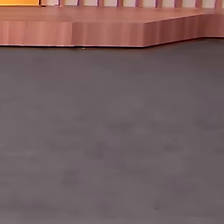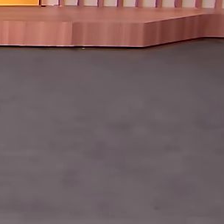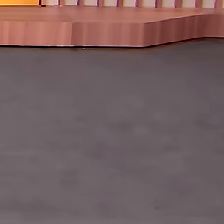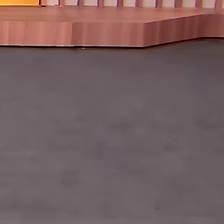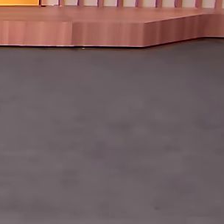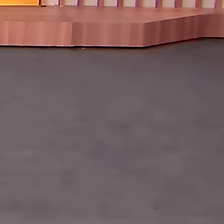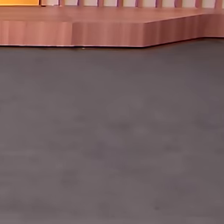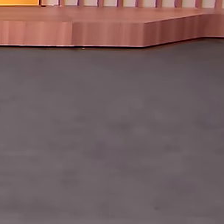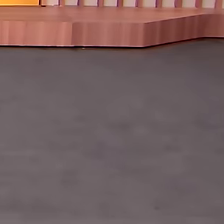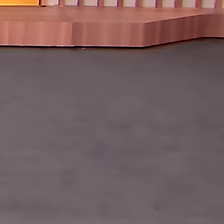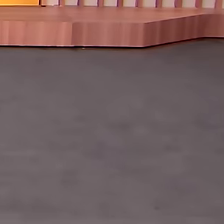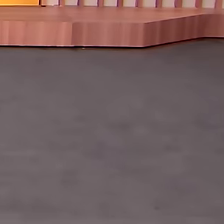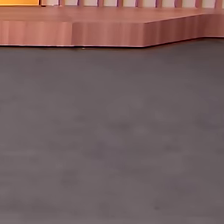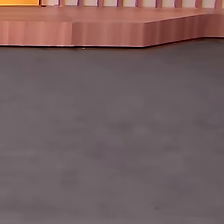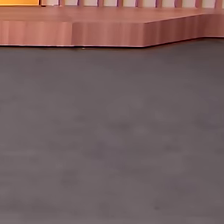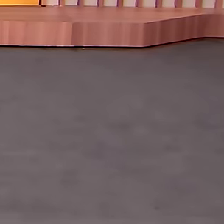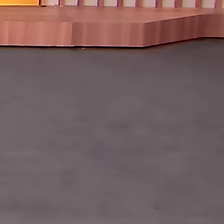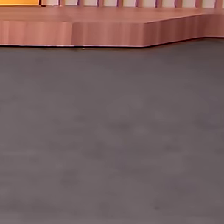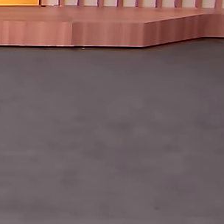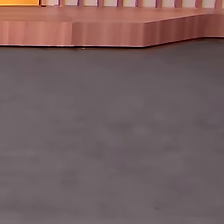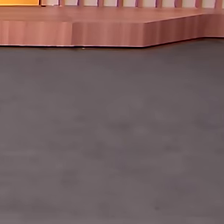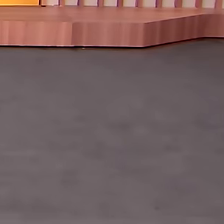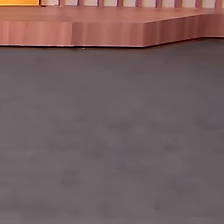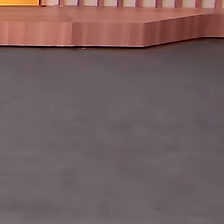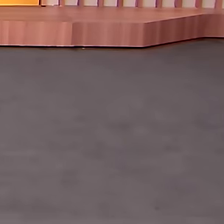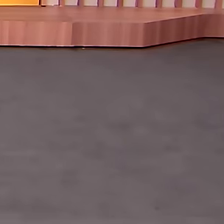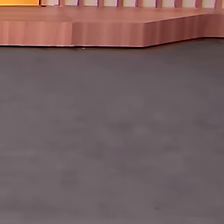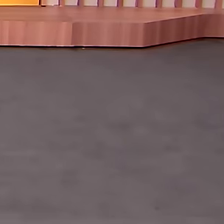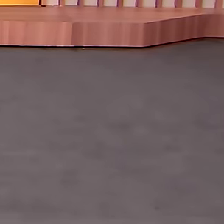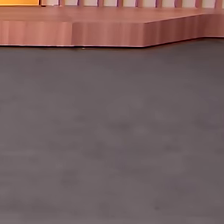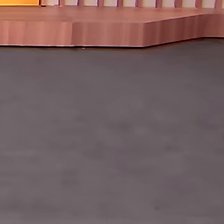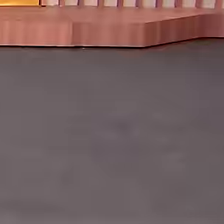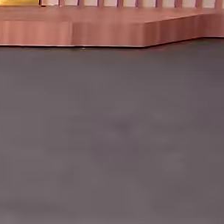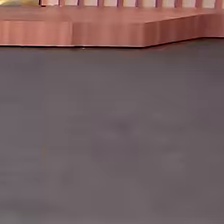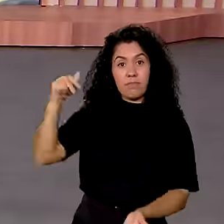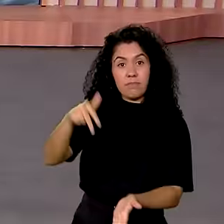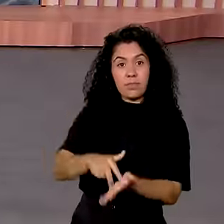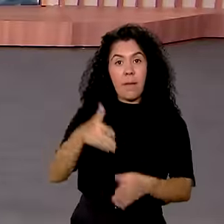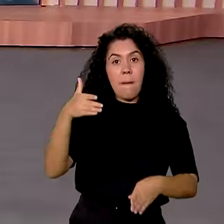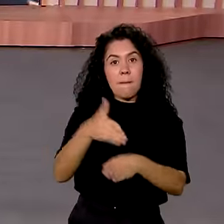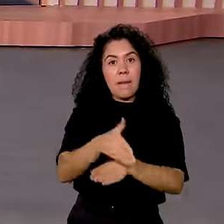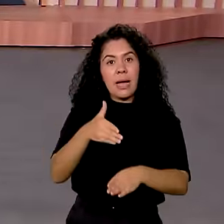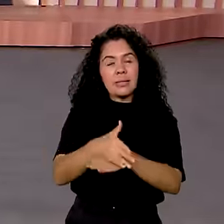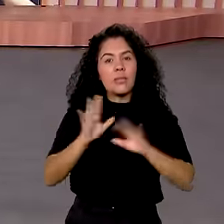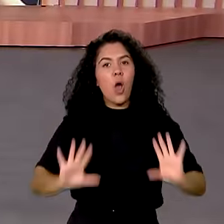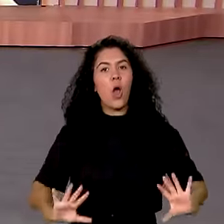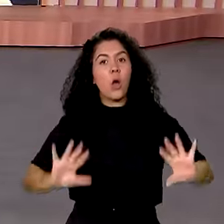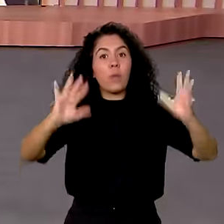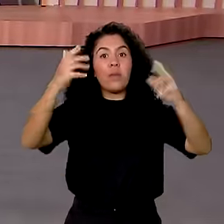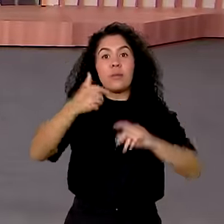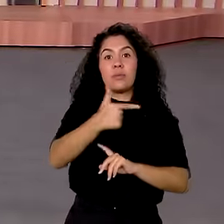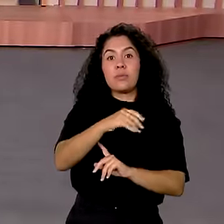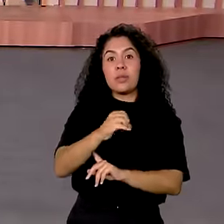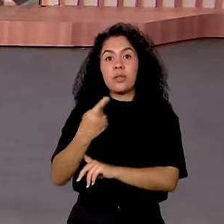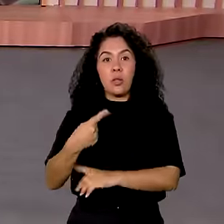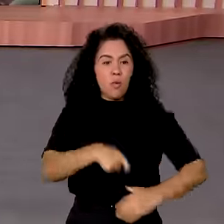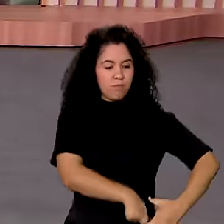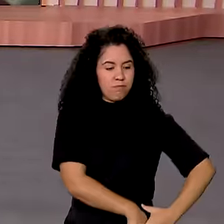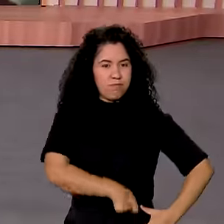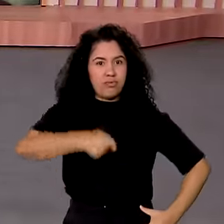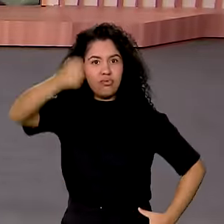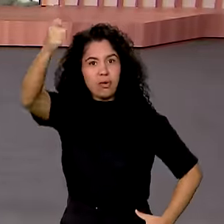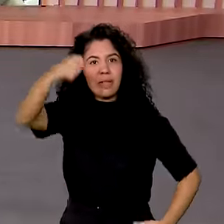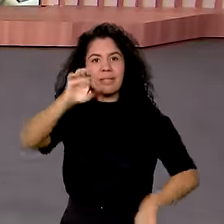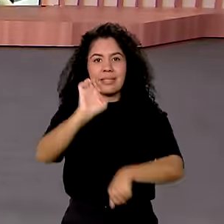E vamos voltar agora a Salvador. presidente Lula participa da celebração dos 201 anos da independência do Brasil na